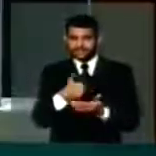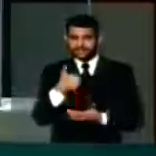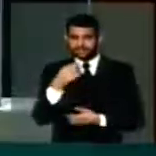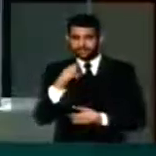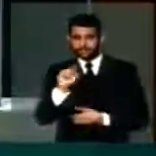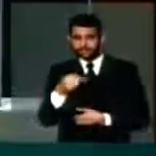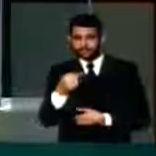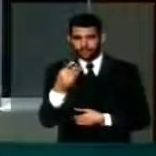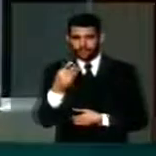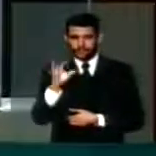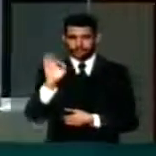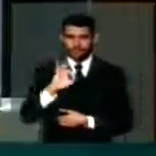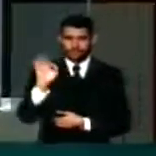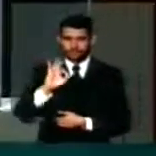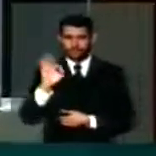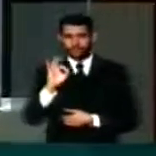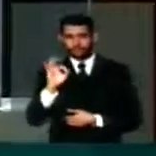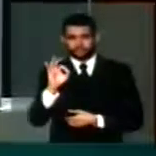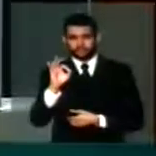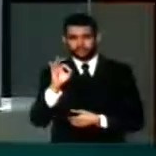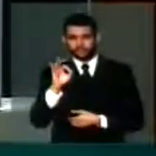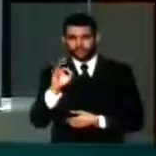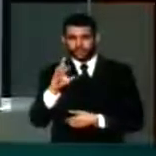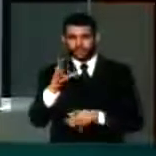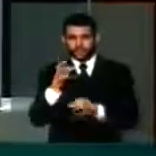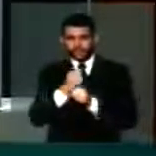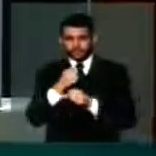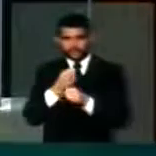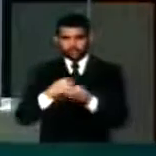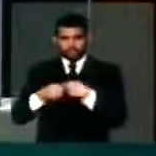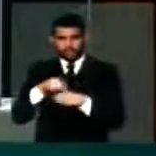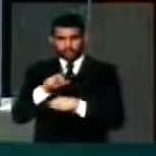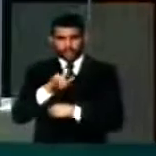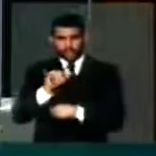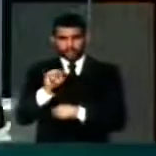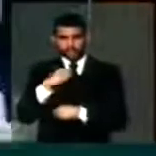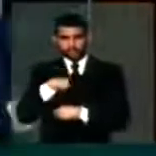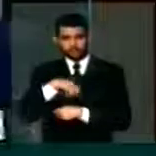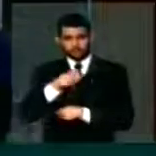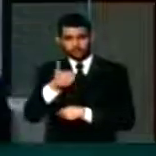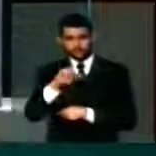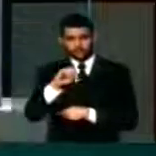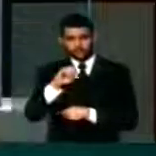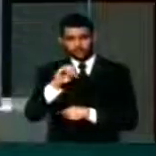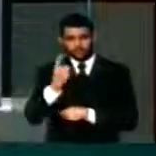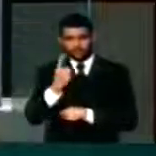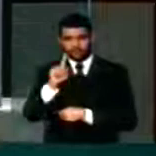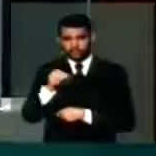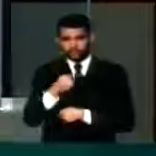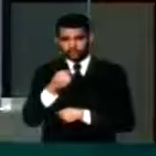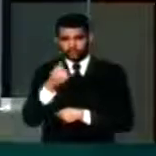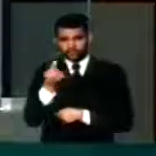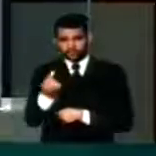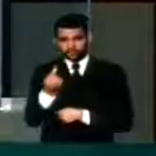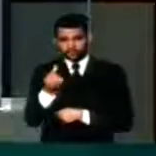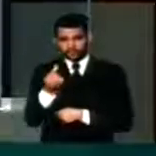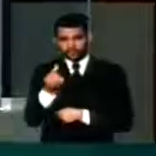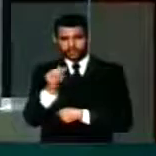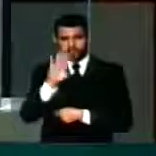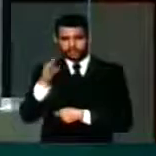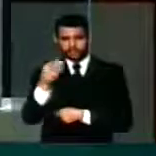14,3% da receita corrente líquida, ou seja, 91,6